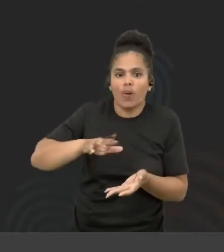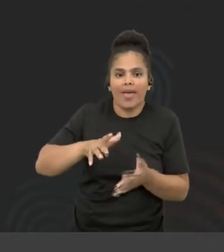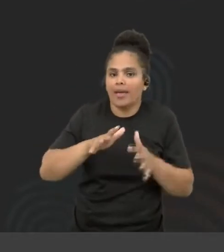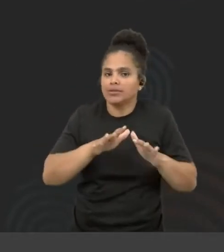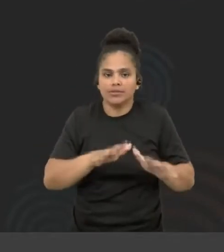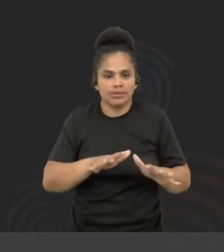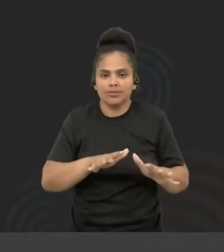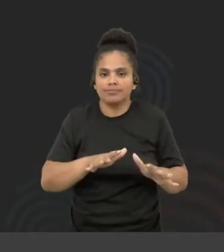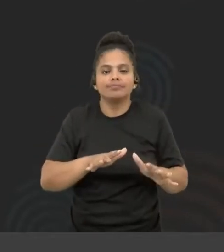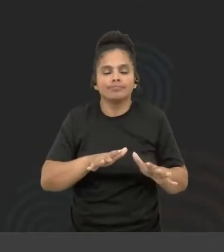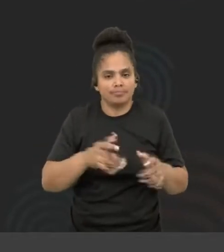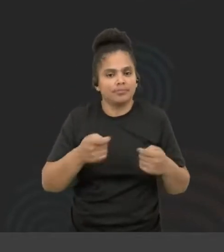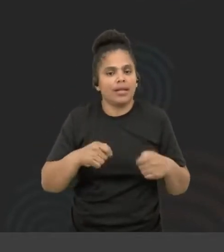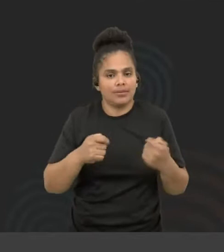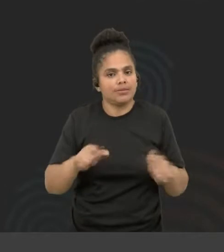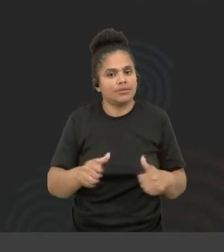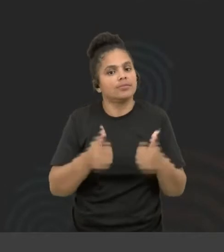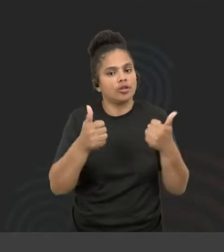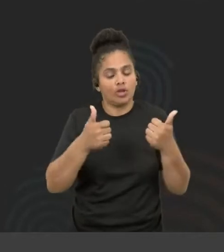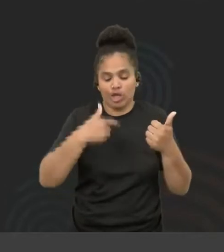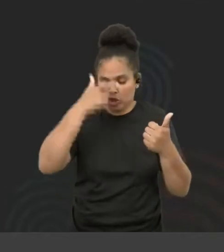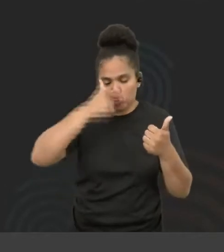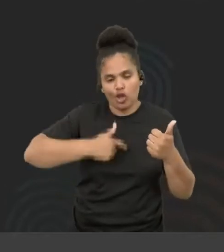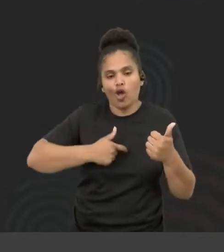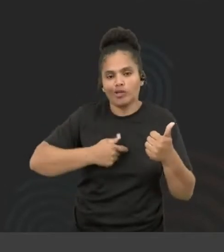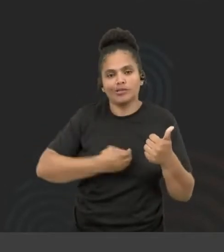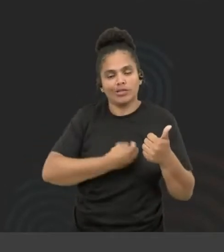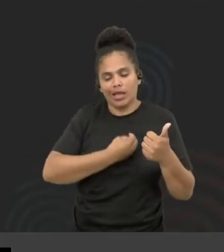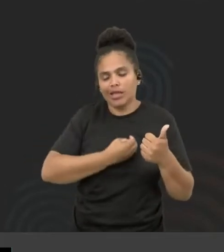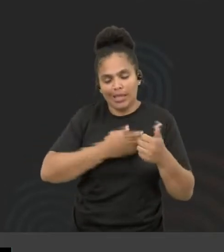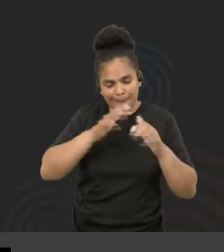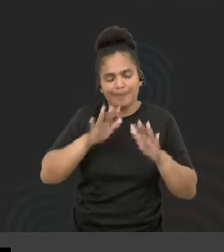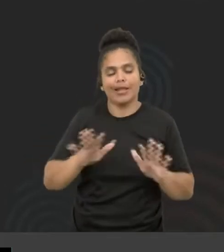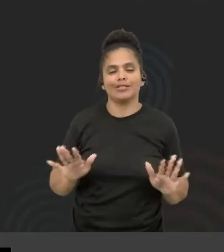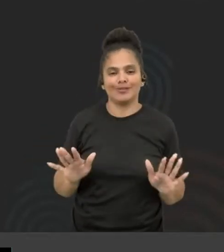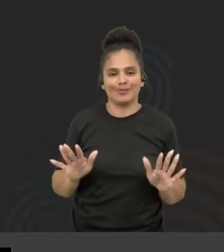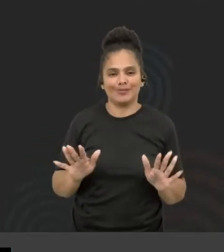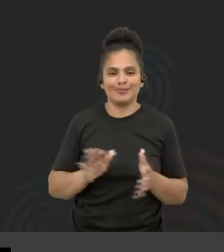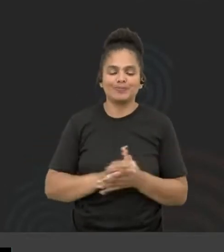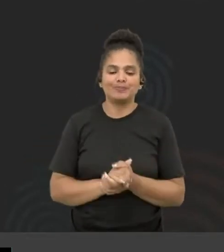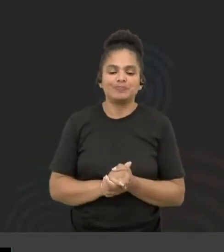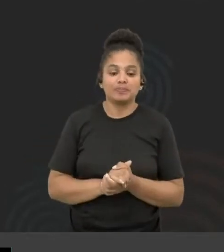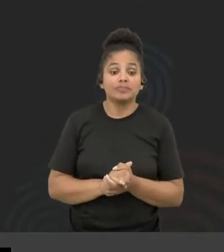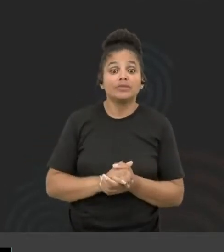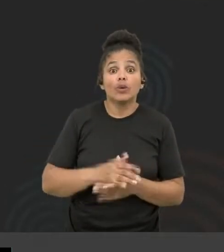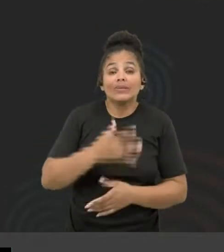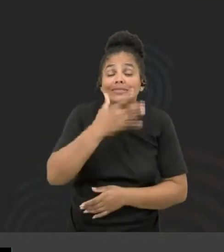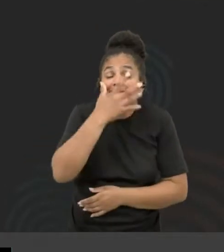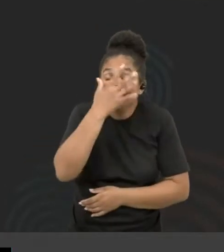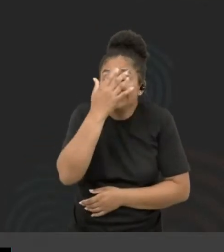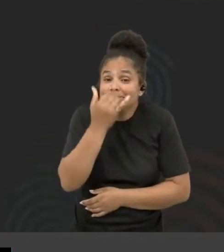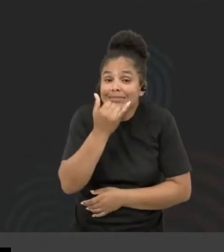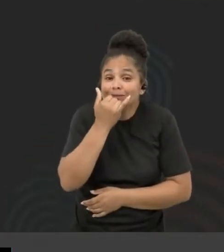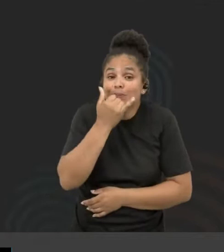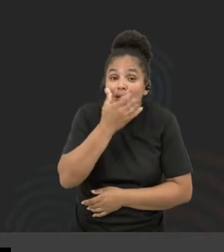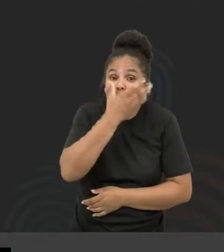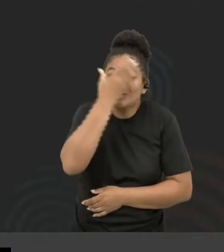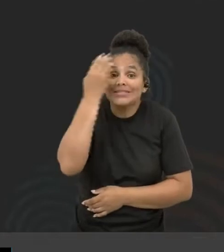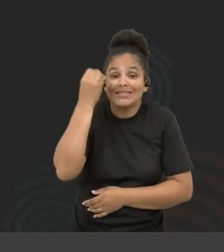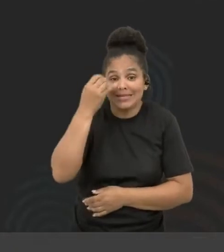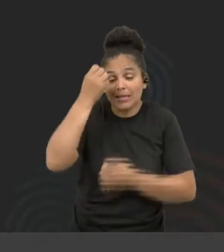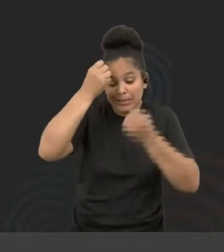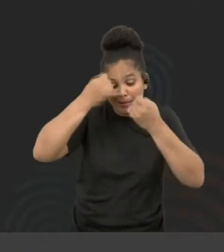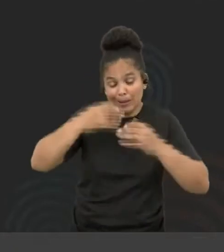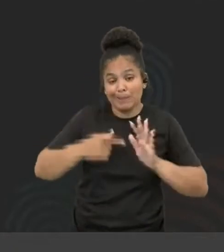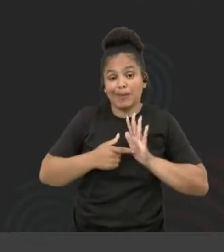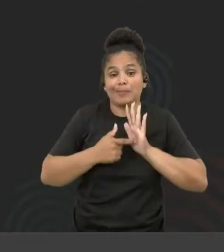que deveria estar. E a gente está aqui para isso. Perfeito. Aliás, eu tinha esquecido de me apresentar